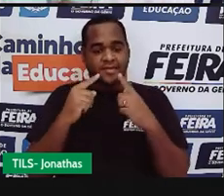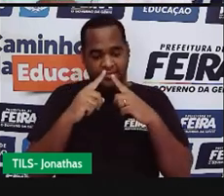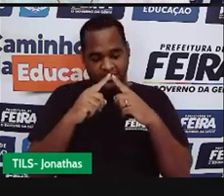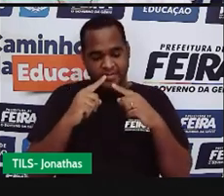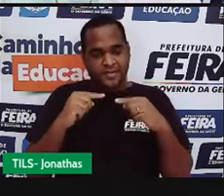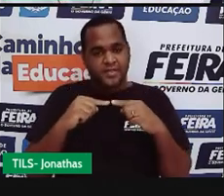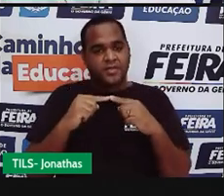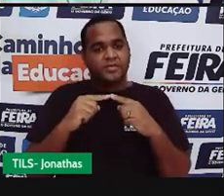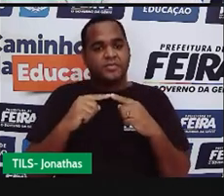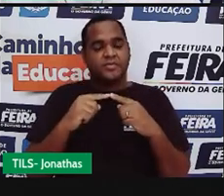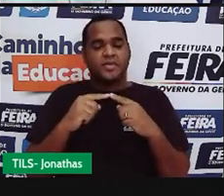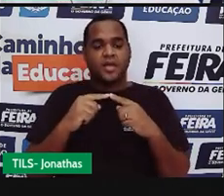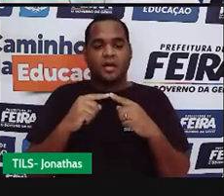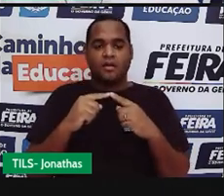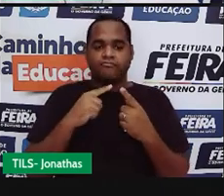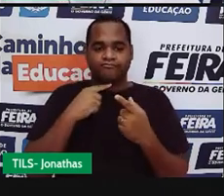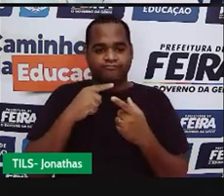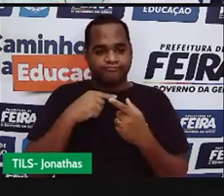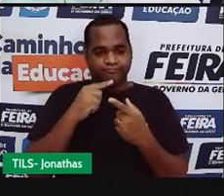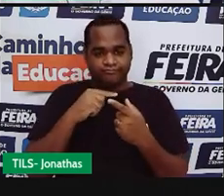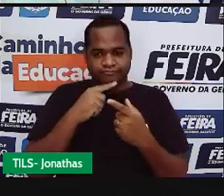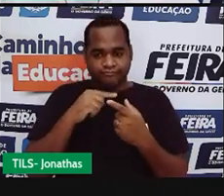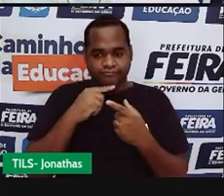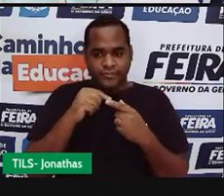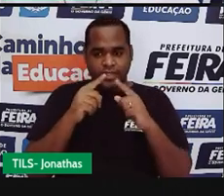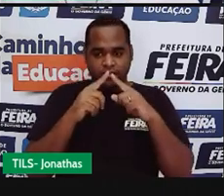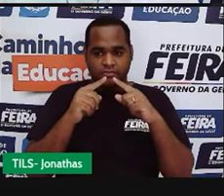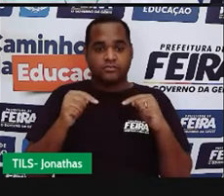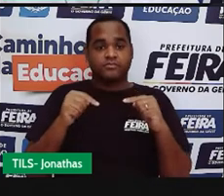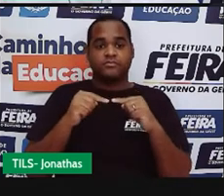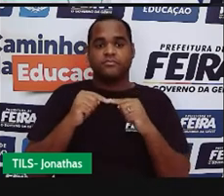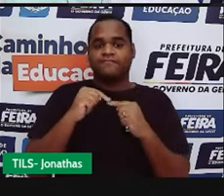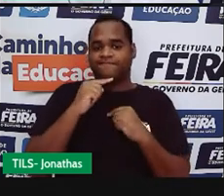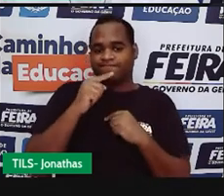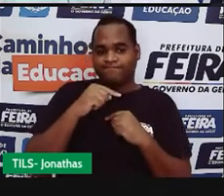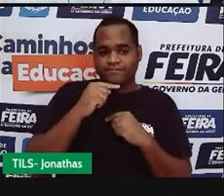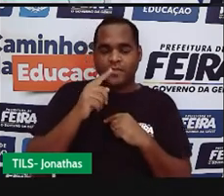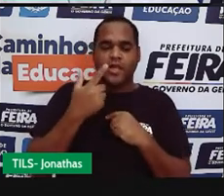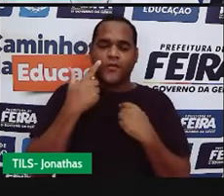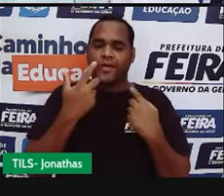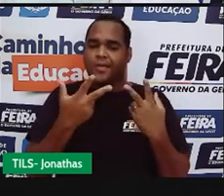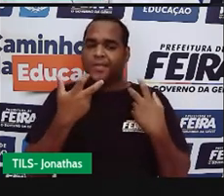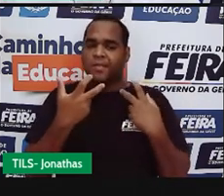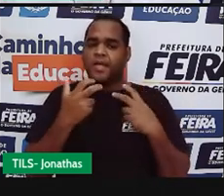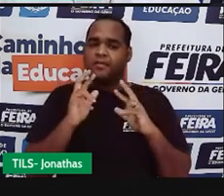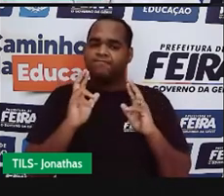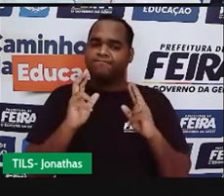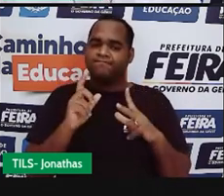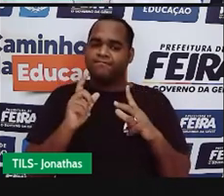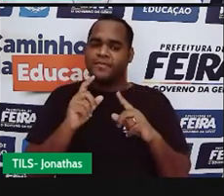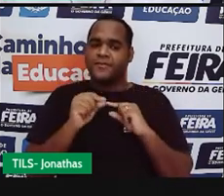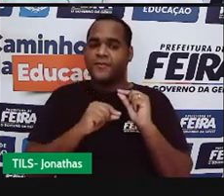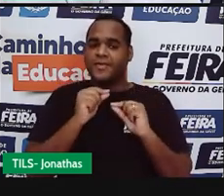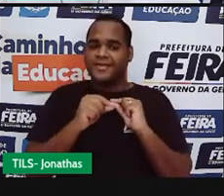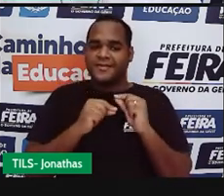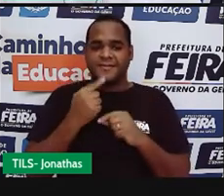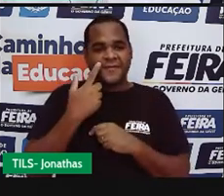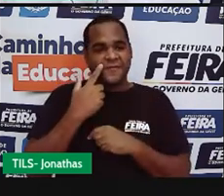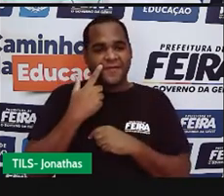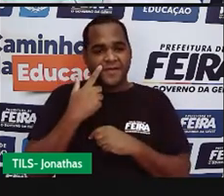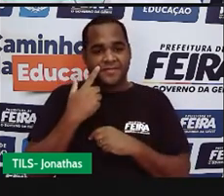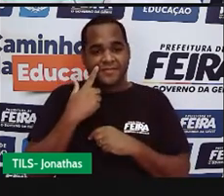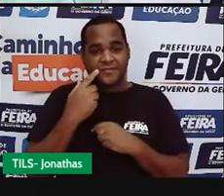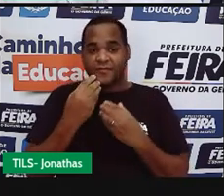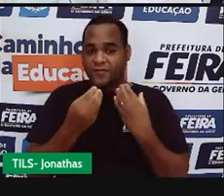não construíram um triângulo. E aí você vai perceber a diferença. Olha só. Vem